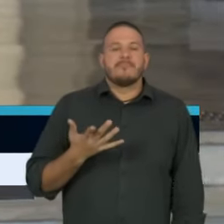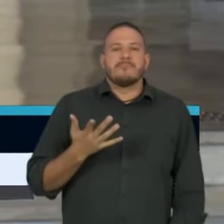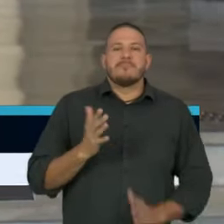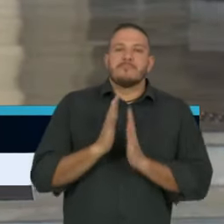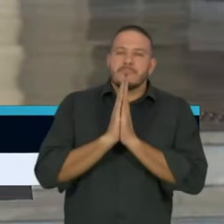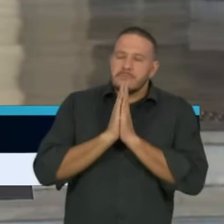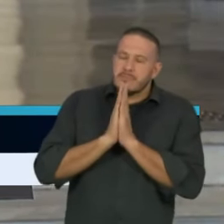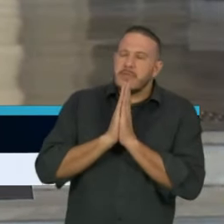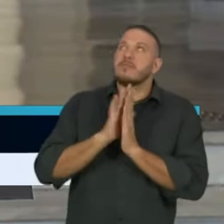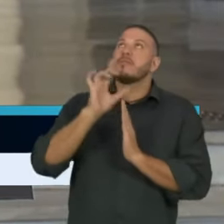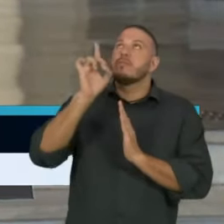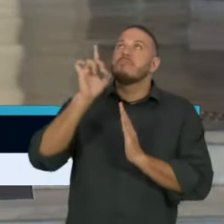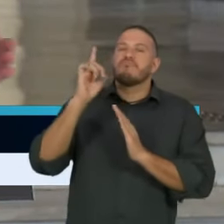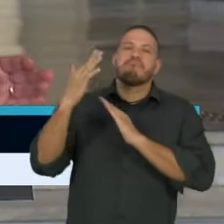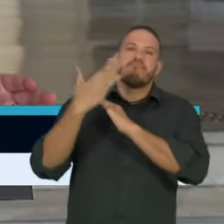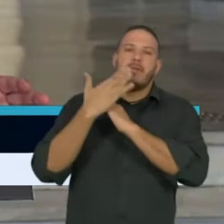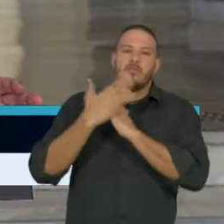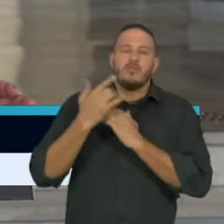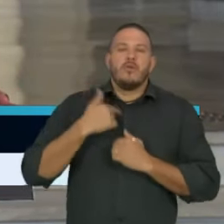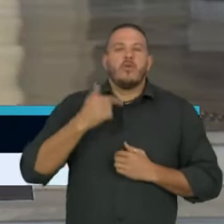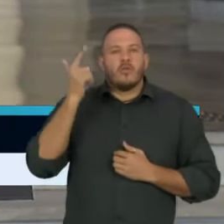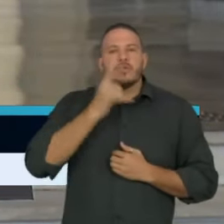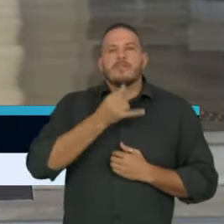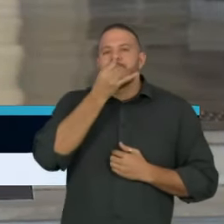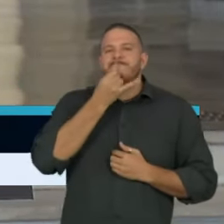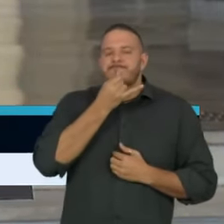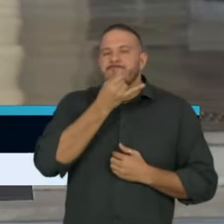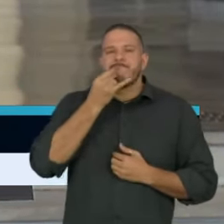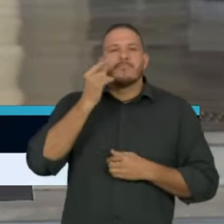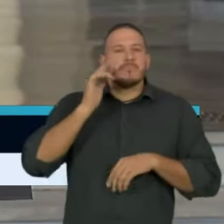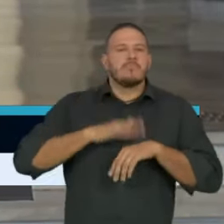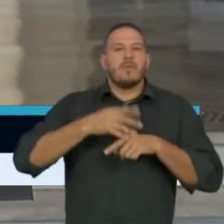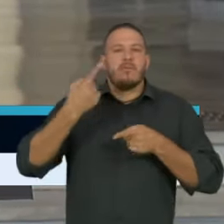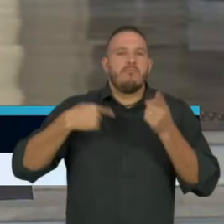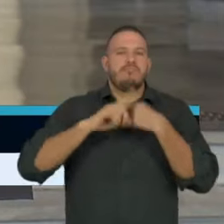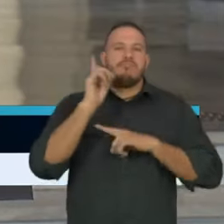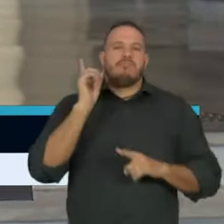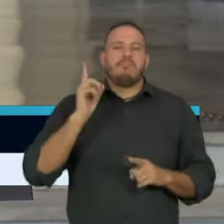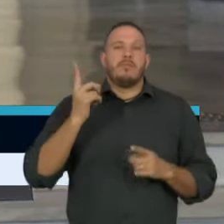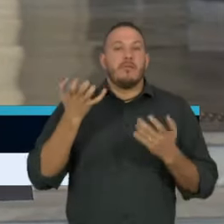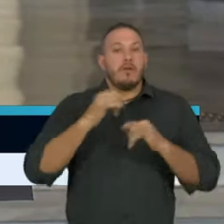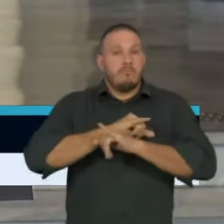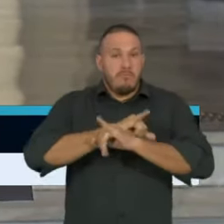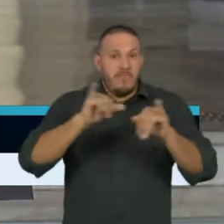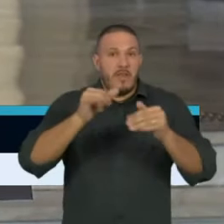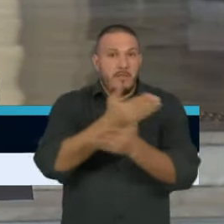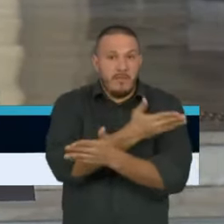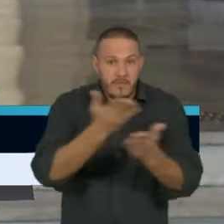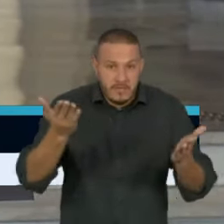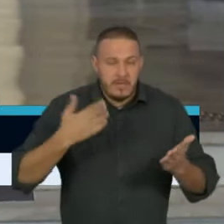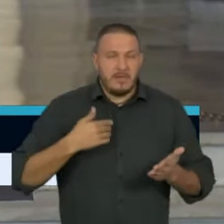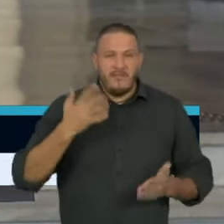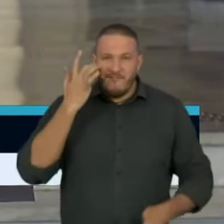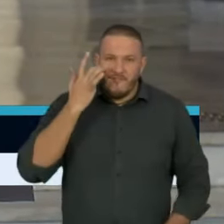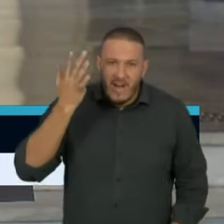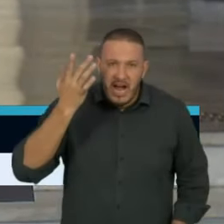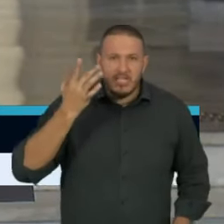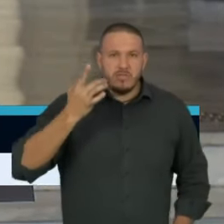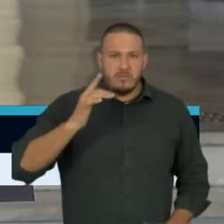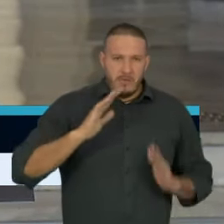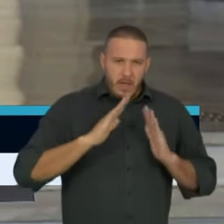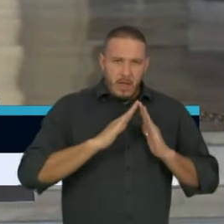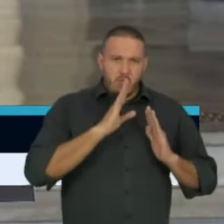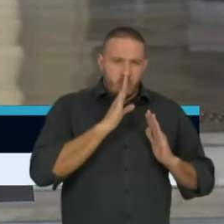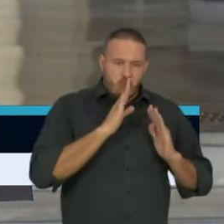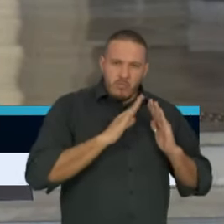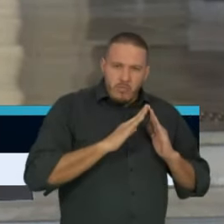Deus me ajudou e eu venci a quarentena. E quero dizer também para vocês que não é fácil ficar isolado.